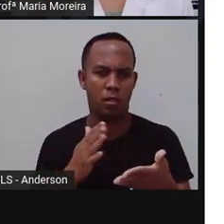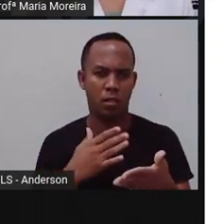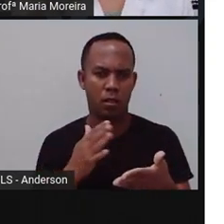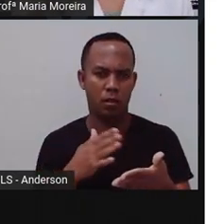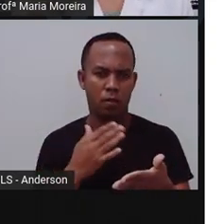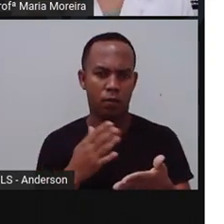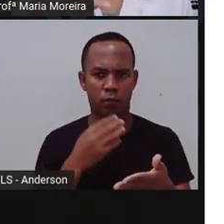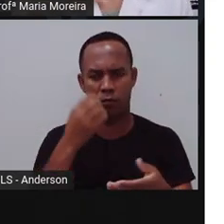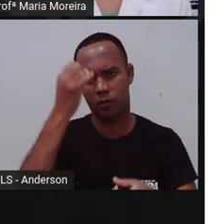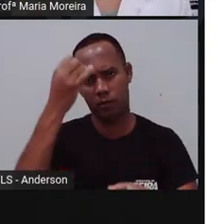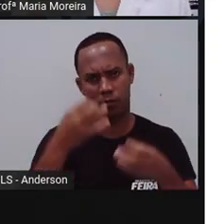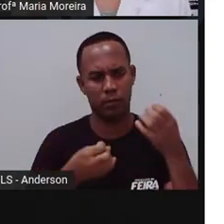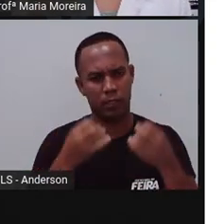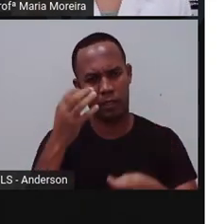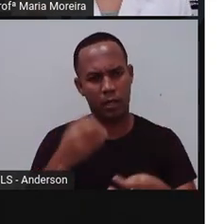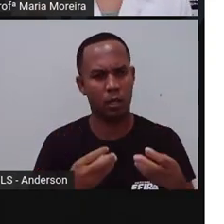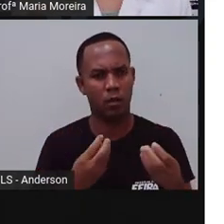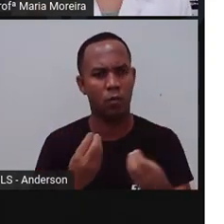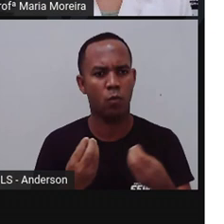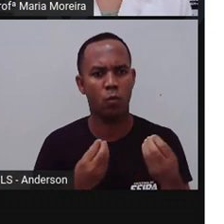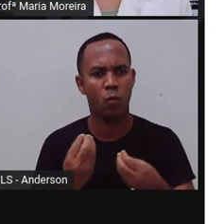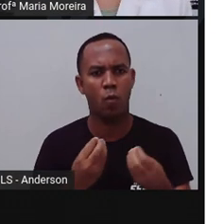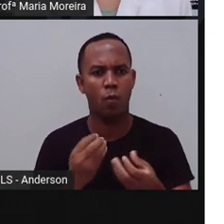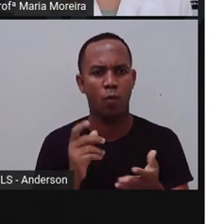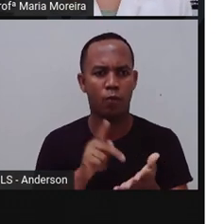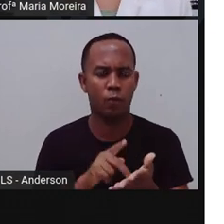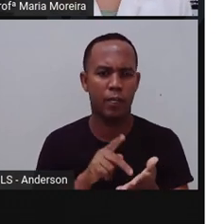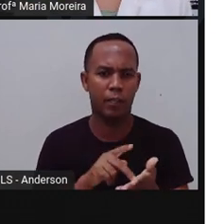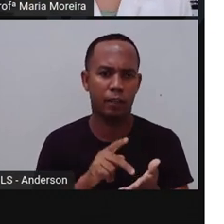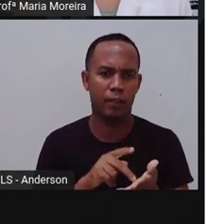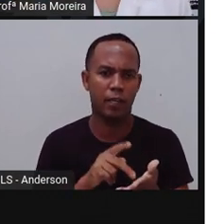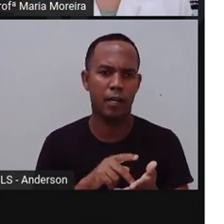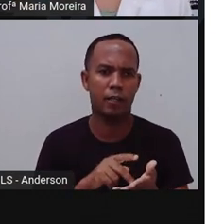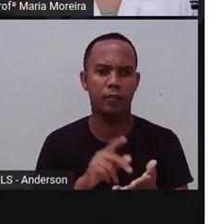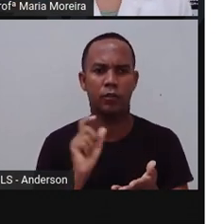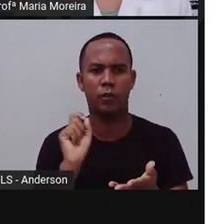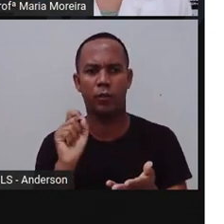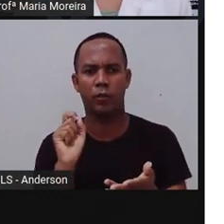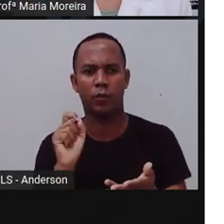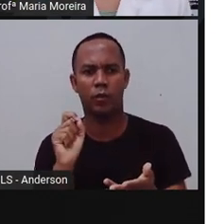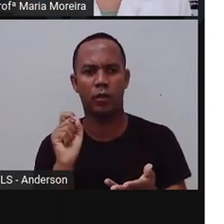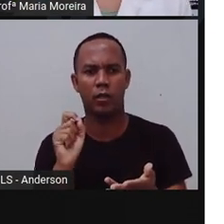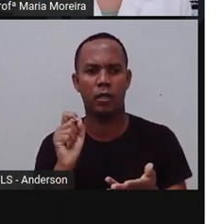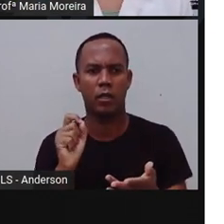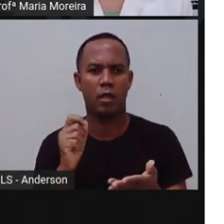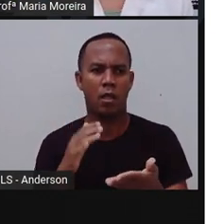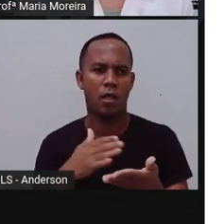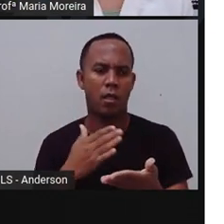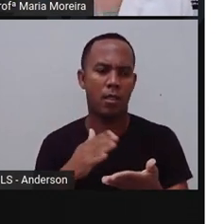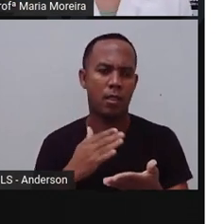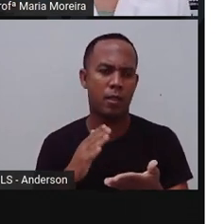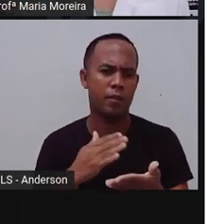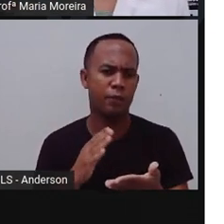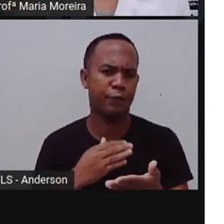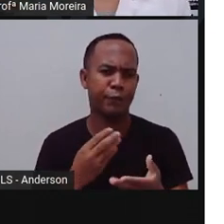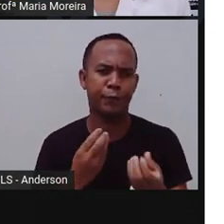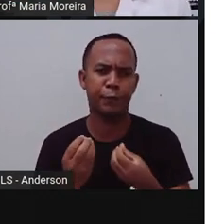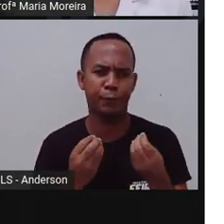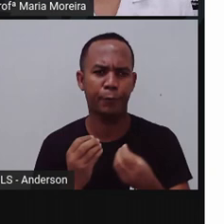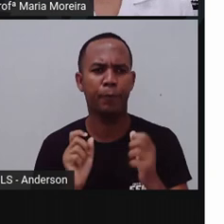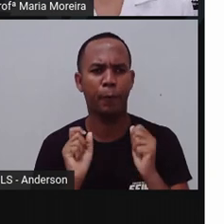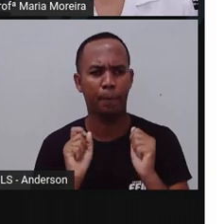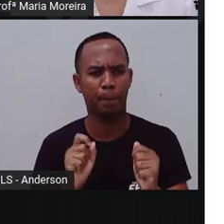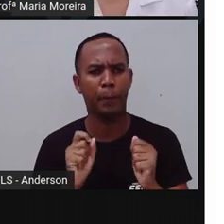A contadora de história, ela ia contar, na verdade, a Fafá, sobre esse livro, na verdade. Mas aí vocês podem